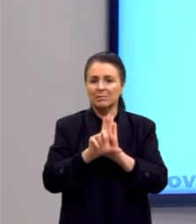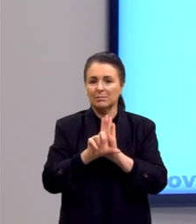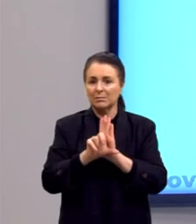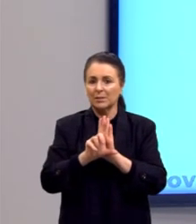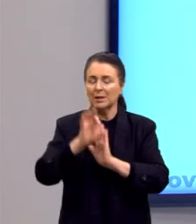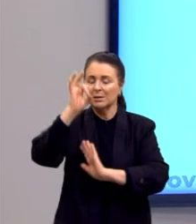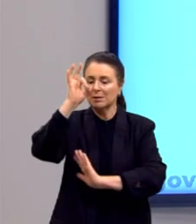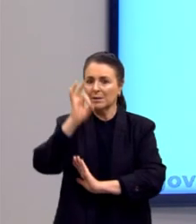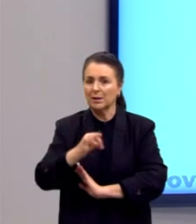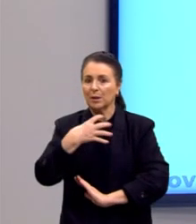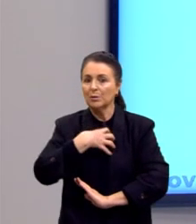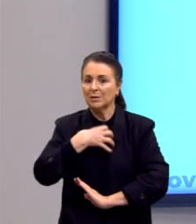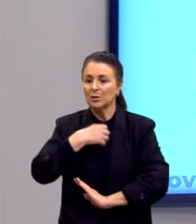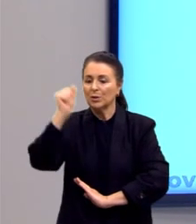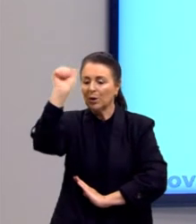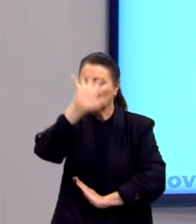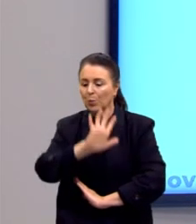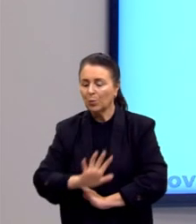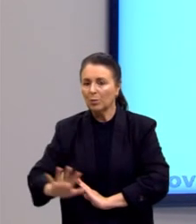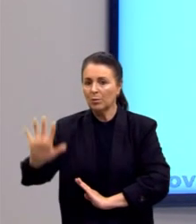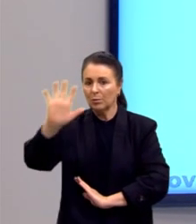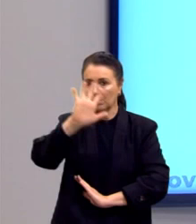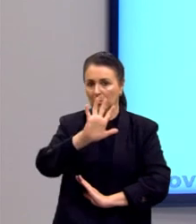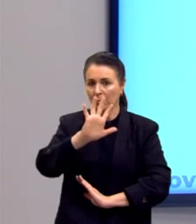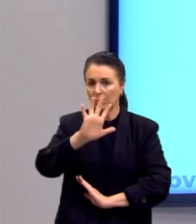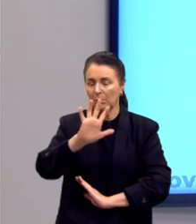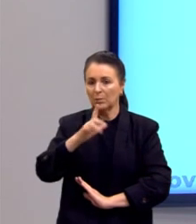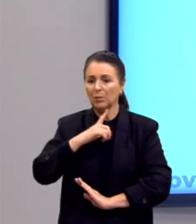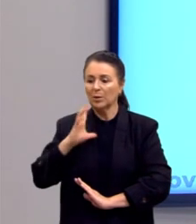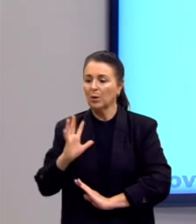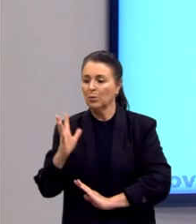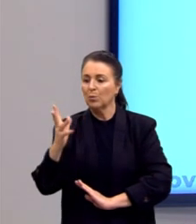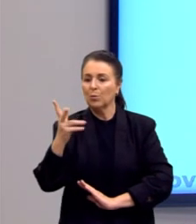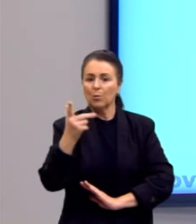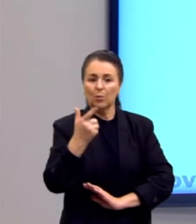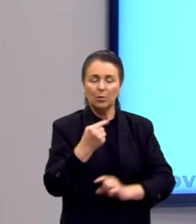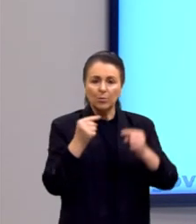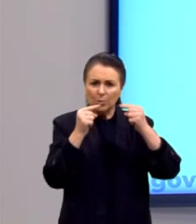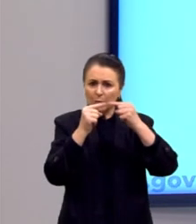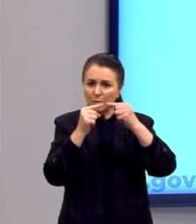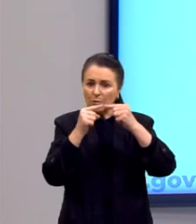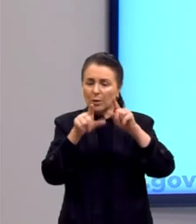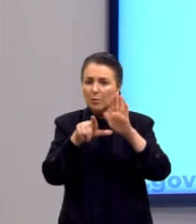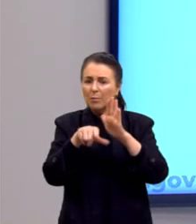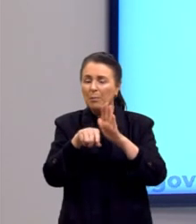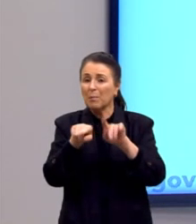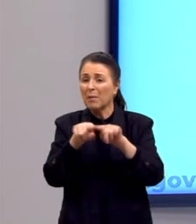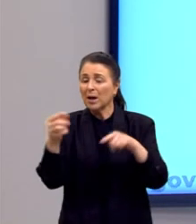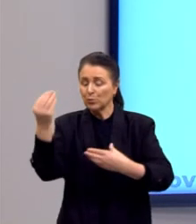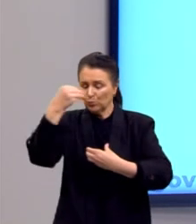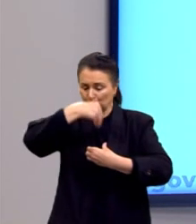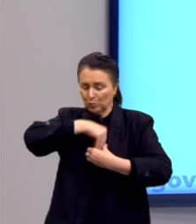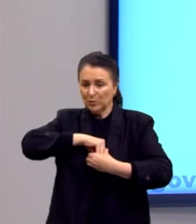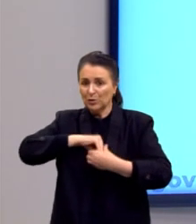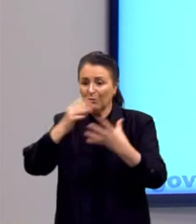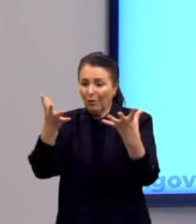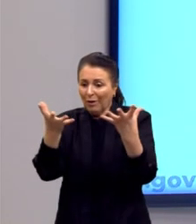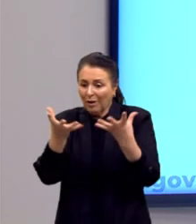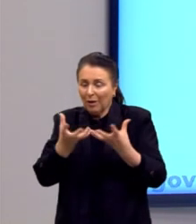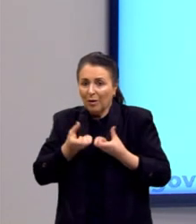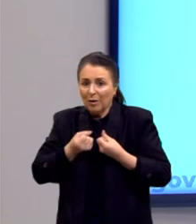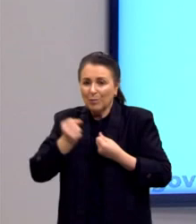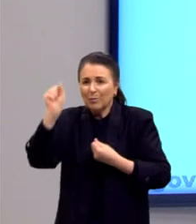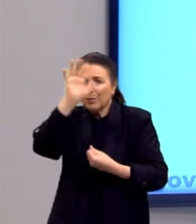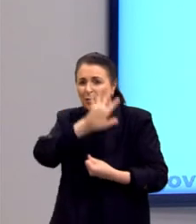sentido em que Universal significa não algo dado objetivamente, mas algo subjetivamente acolhido pelo